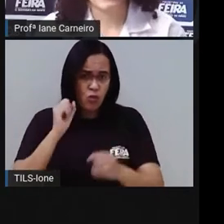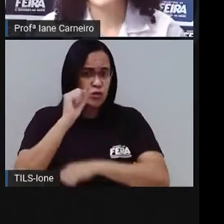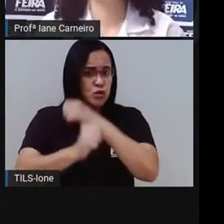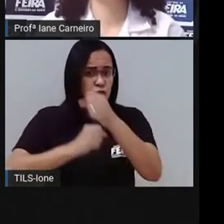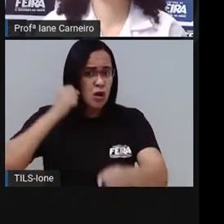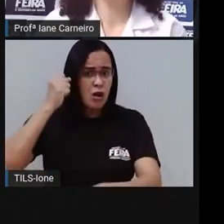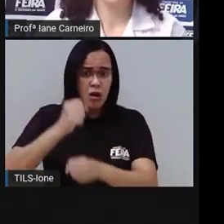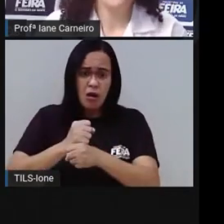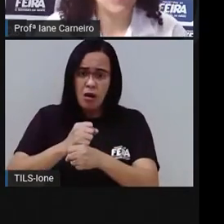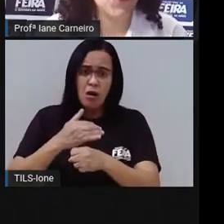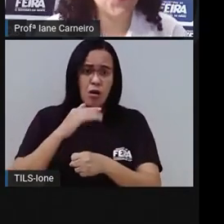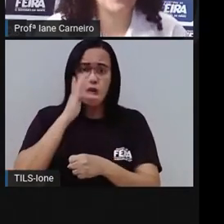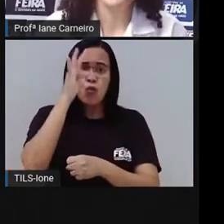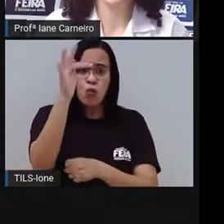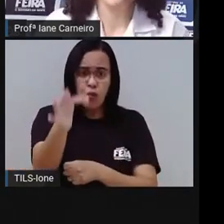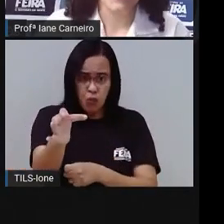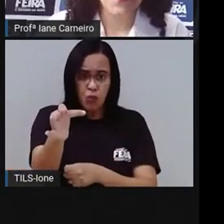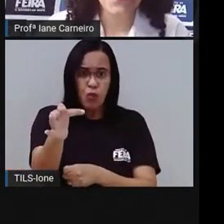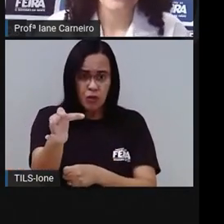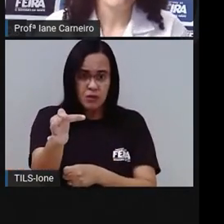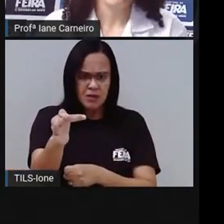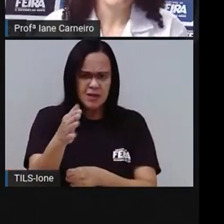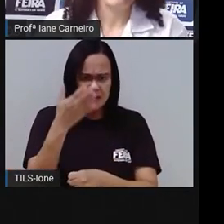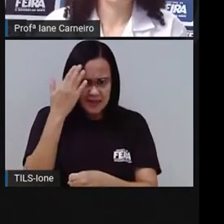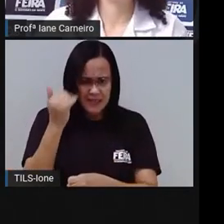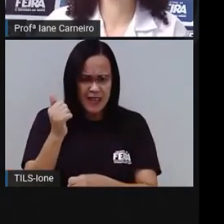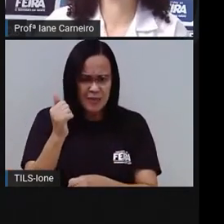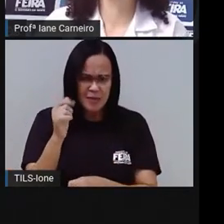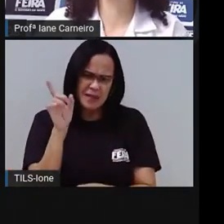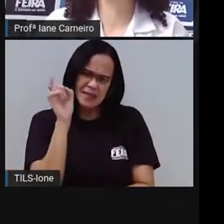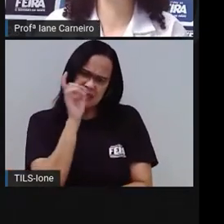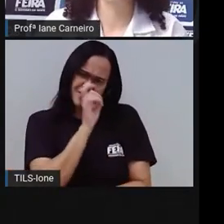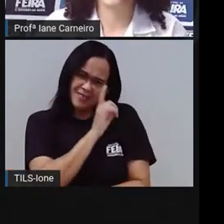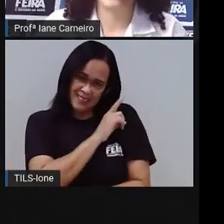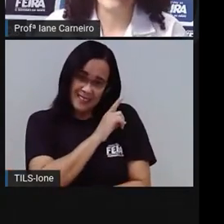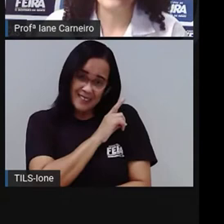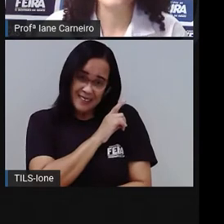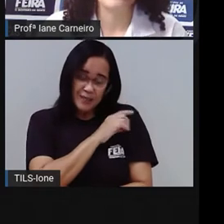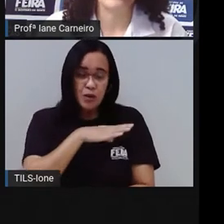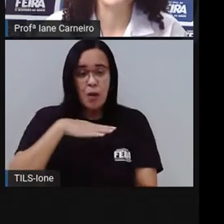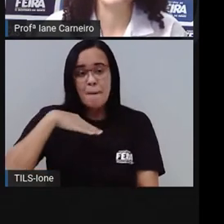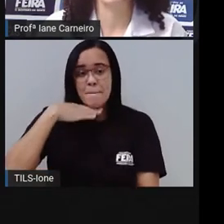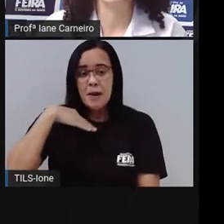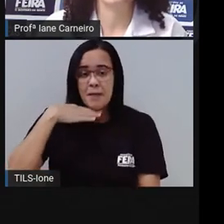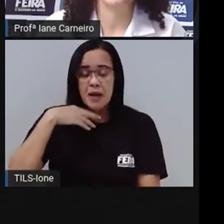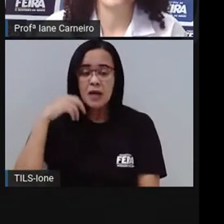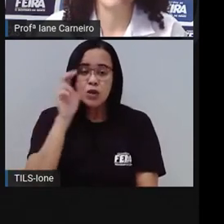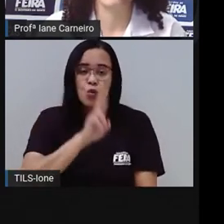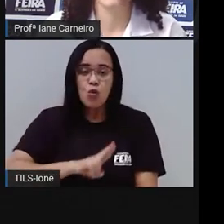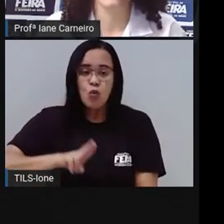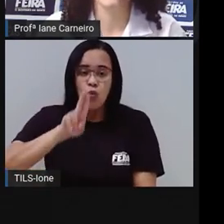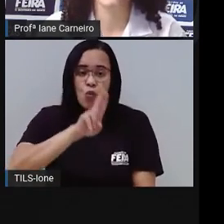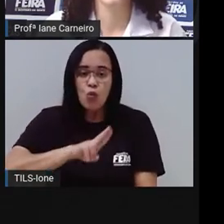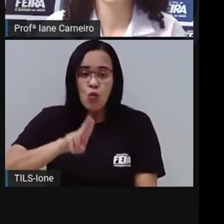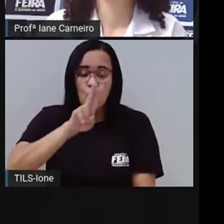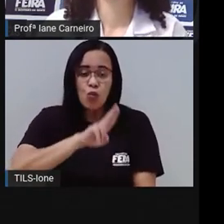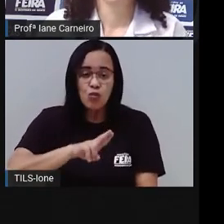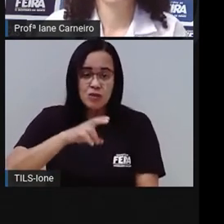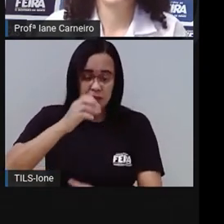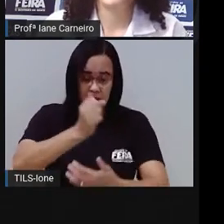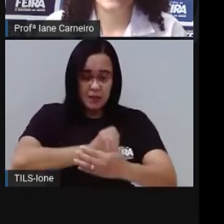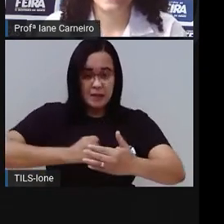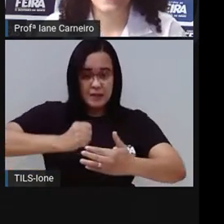O será? Esse a Pró também achou difícil. É uma coisa que a mamãe usa lá na cozinha para preparar o almoço.